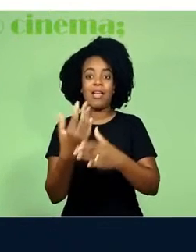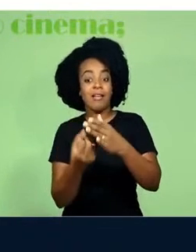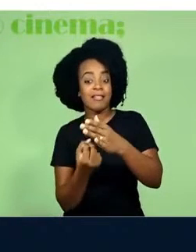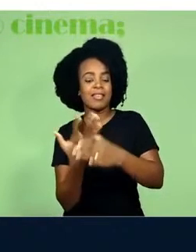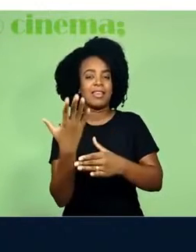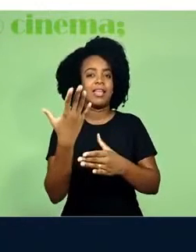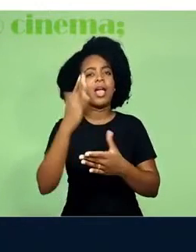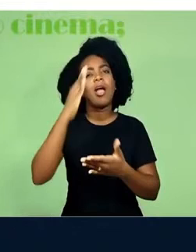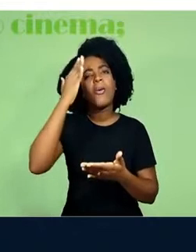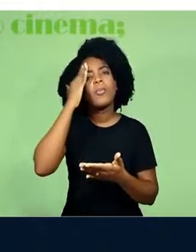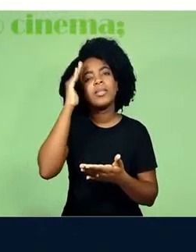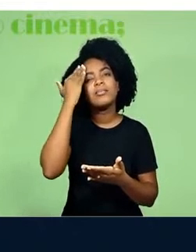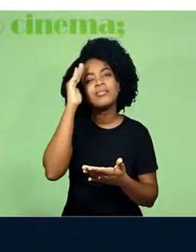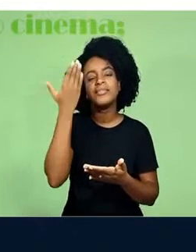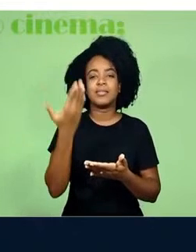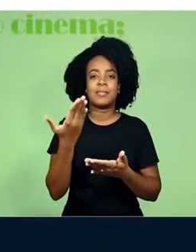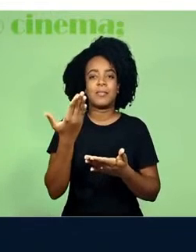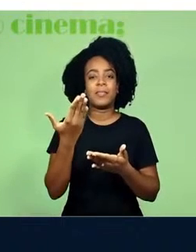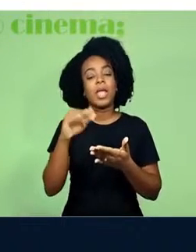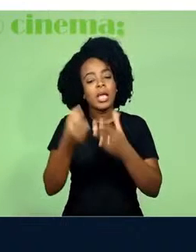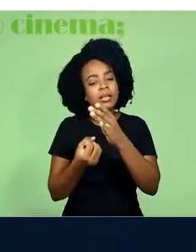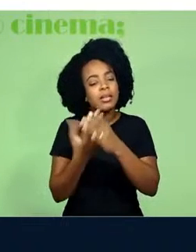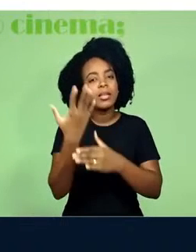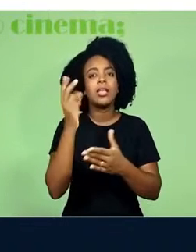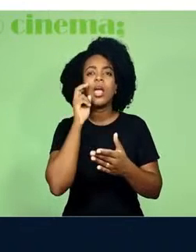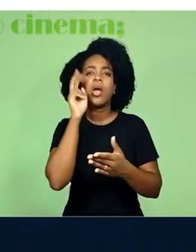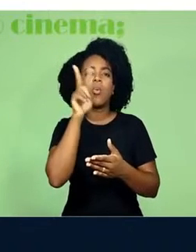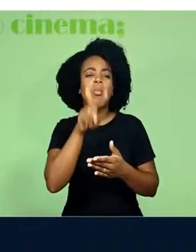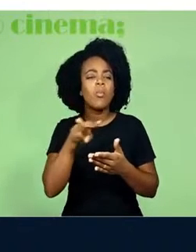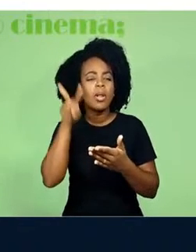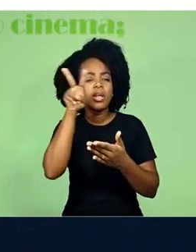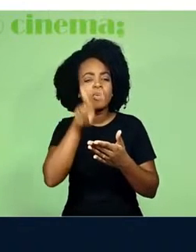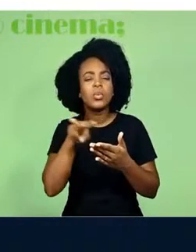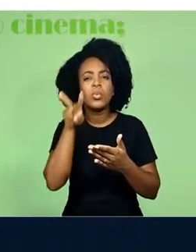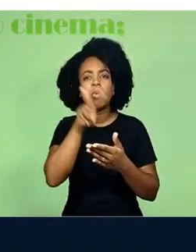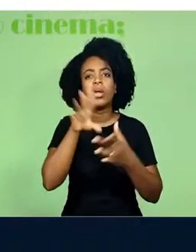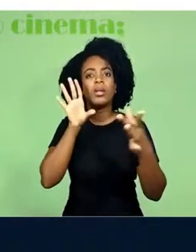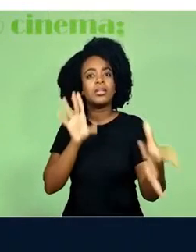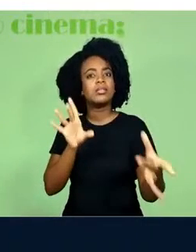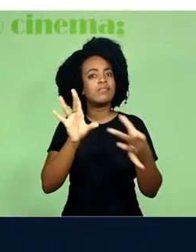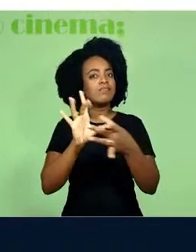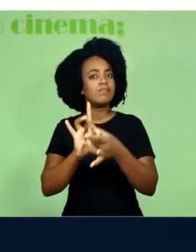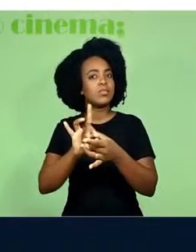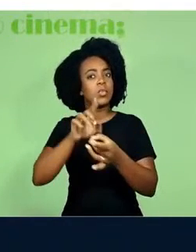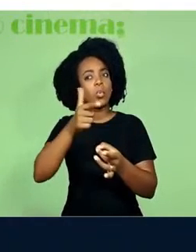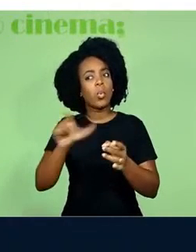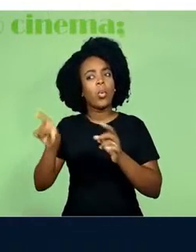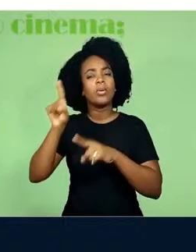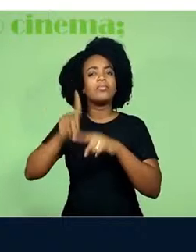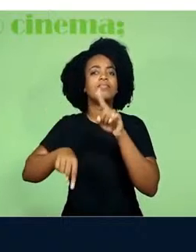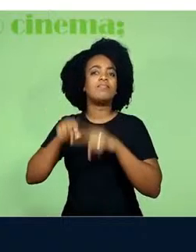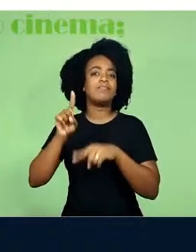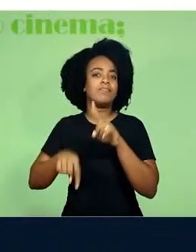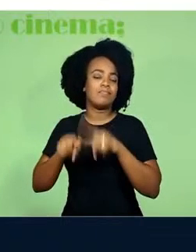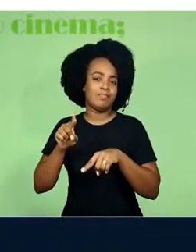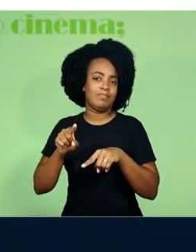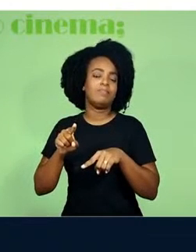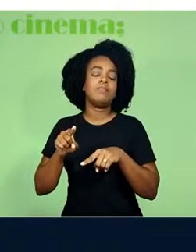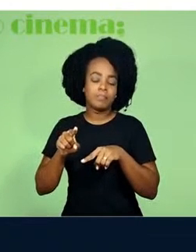uma interpretação, criar uma leitura relacionando o filme com outros elementos que não estão